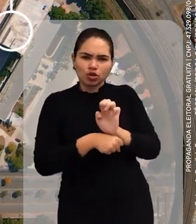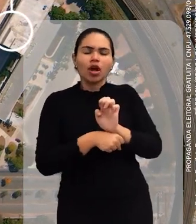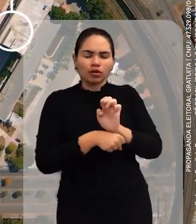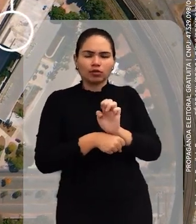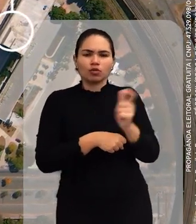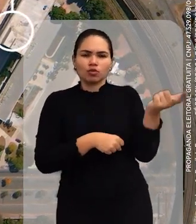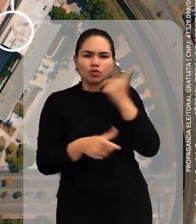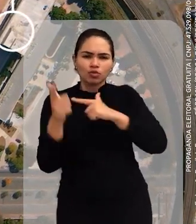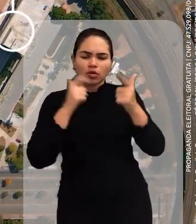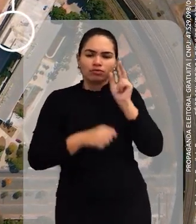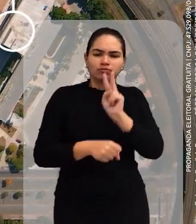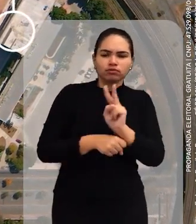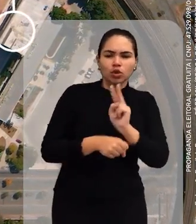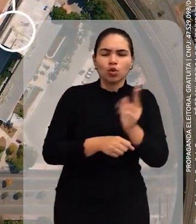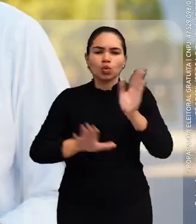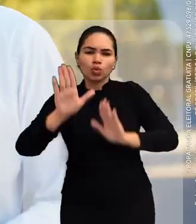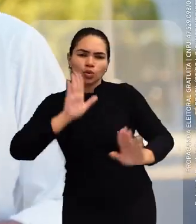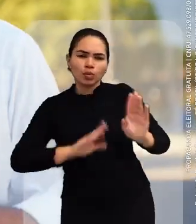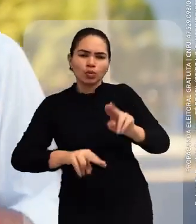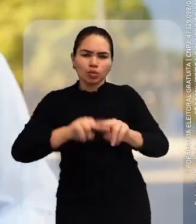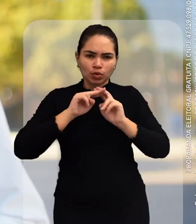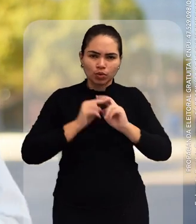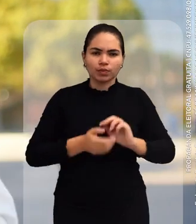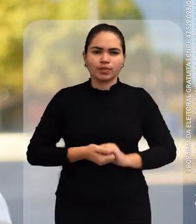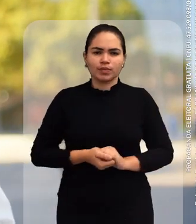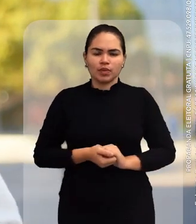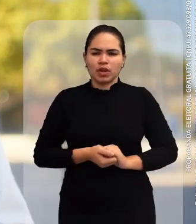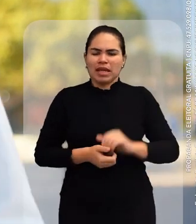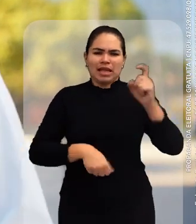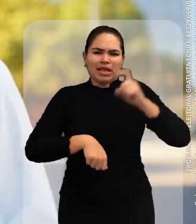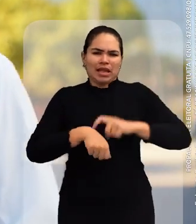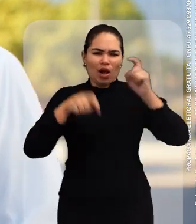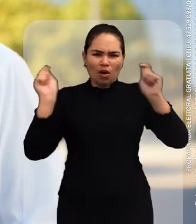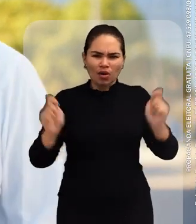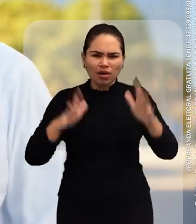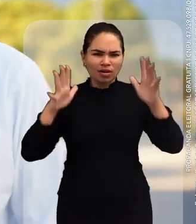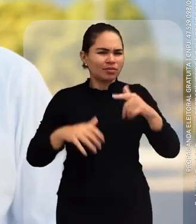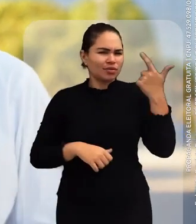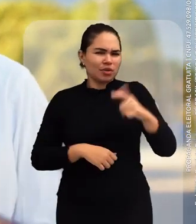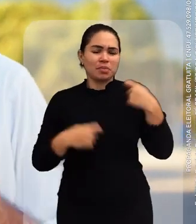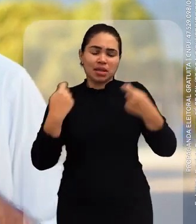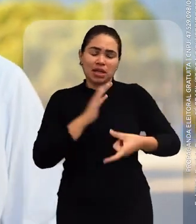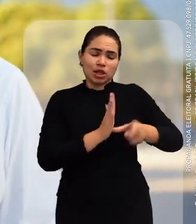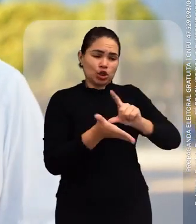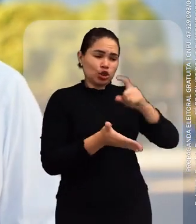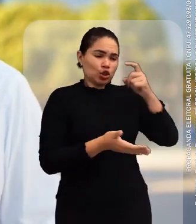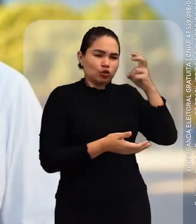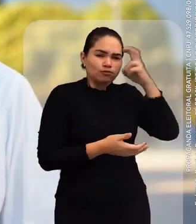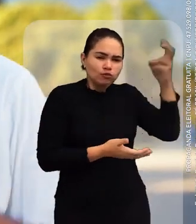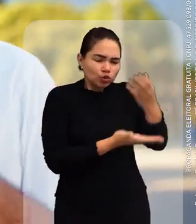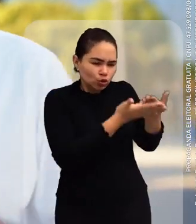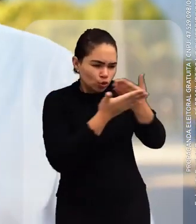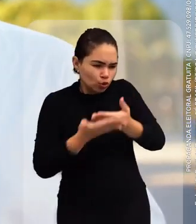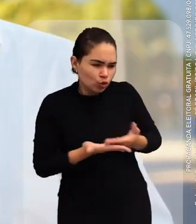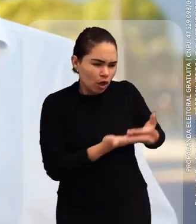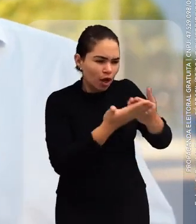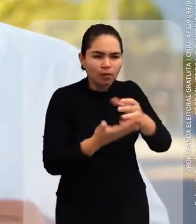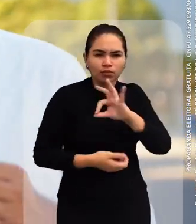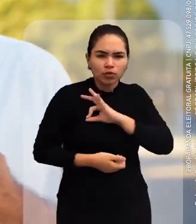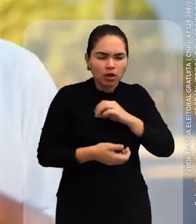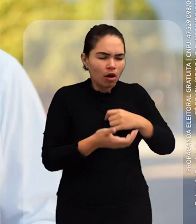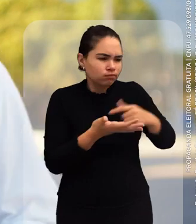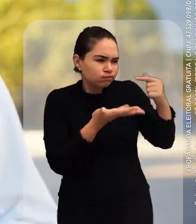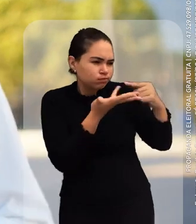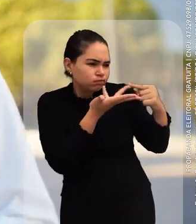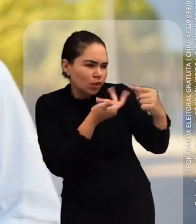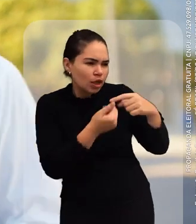ações de repressão e prevenção. Não existe solução mágica para a segurança. É preciso planejamento, ação policial,